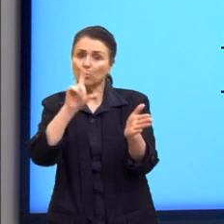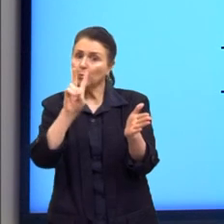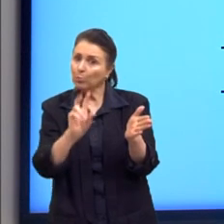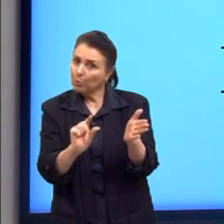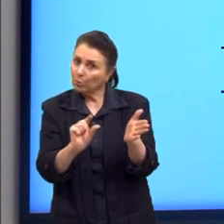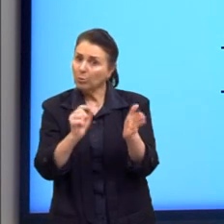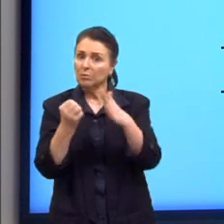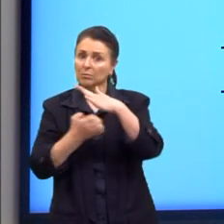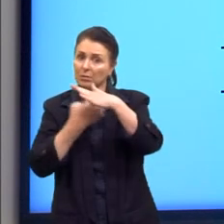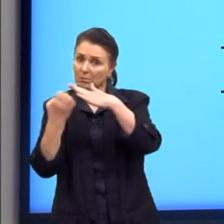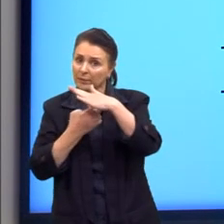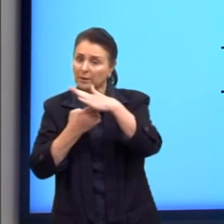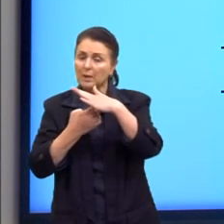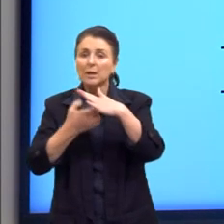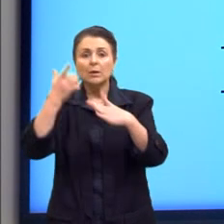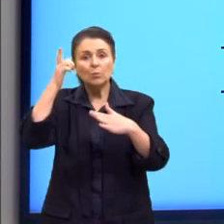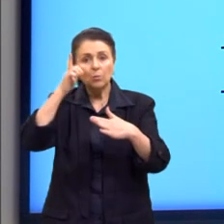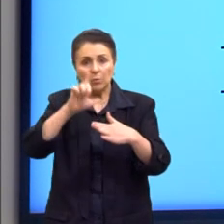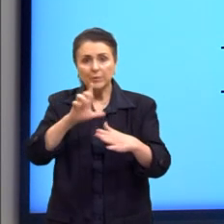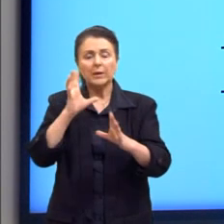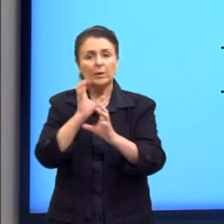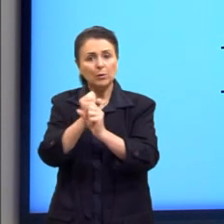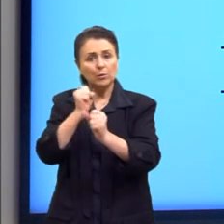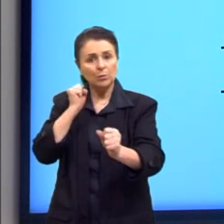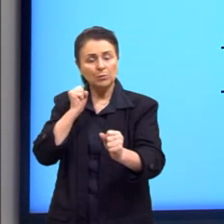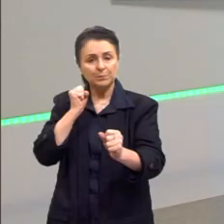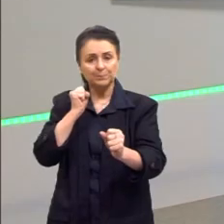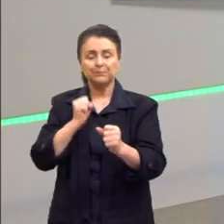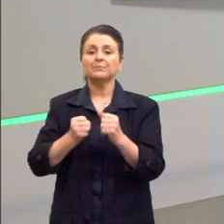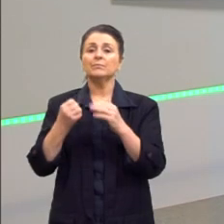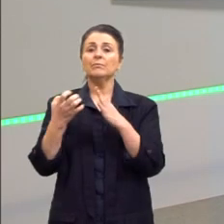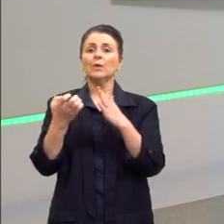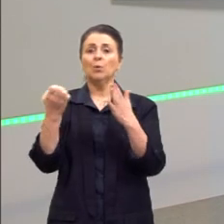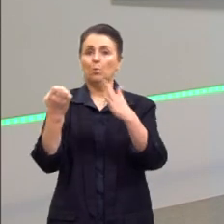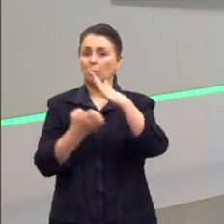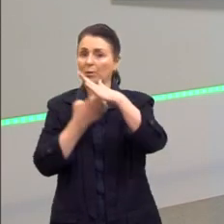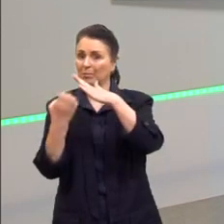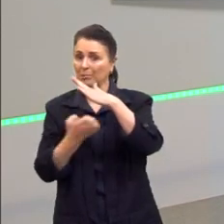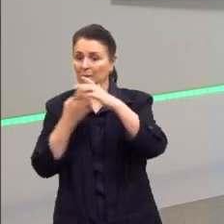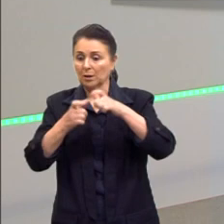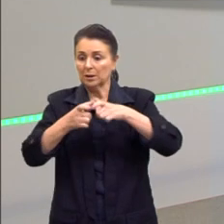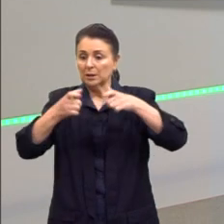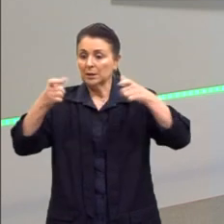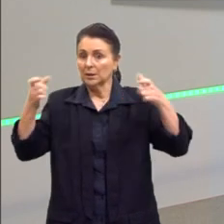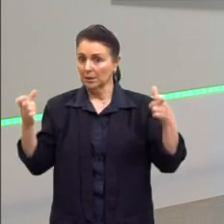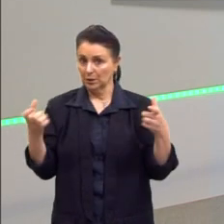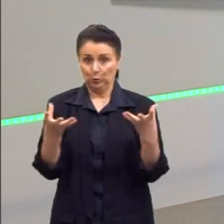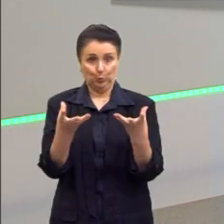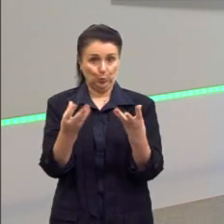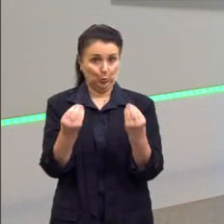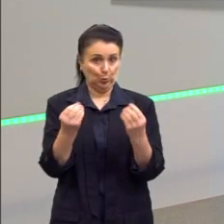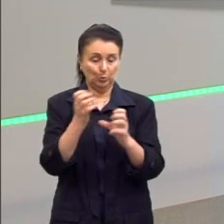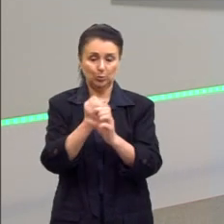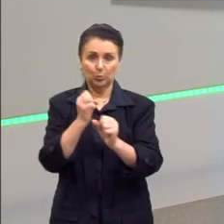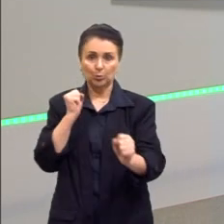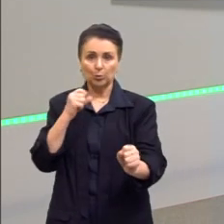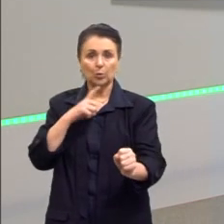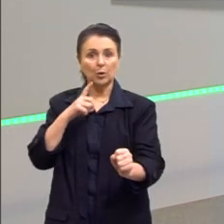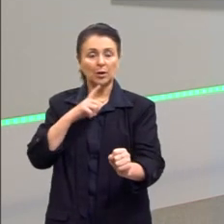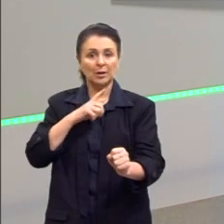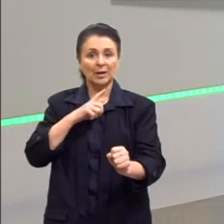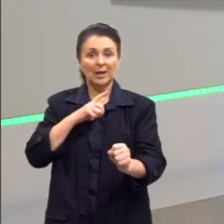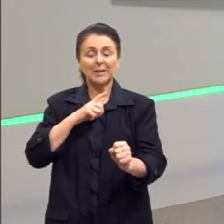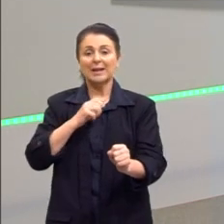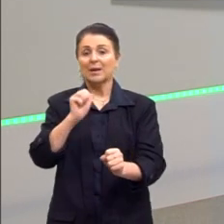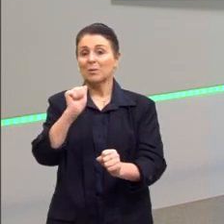direito a alguns lucros de tempo em tempo. Uma empresa muito grande, que dá muito lucro, vai ter uma ação que vale